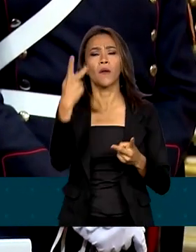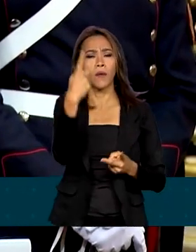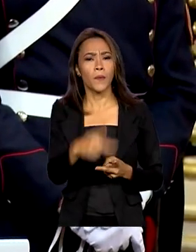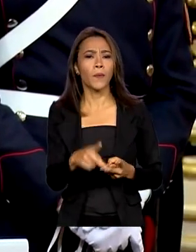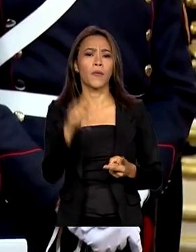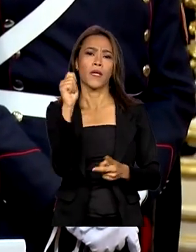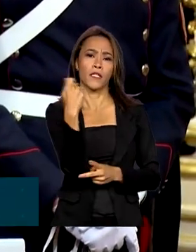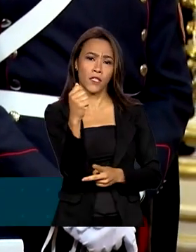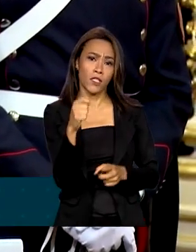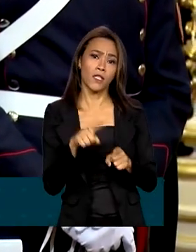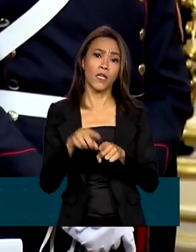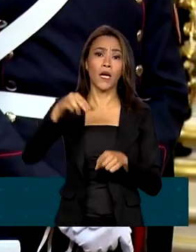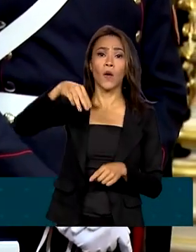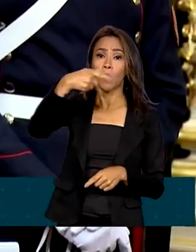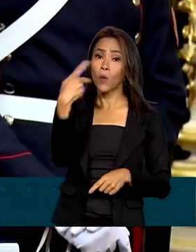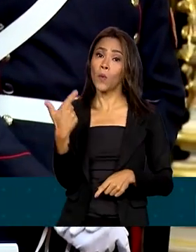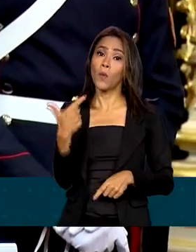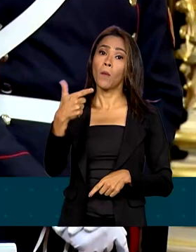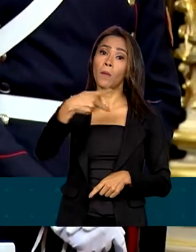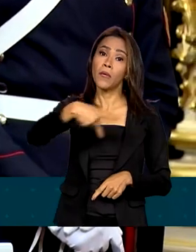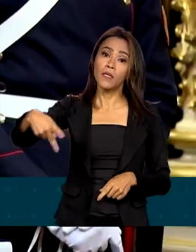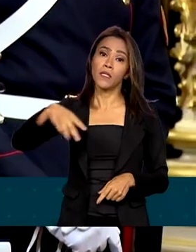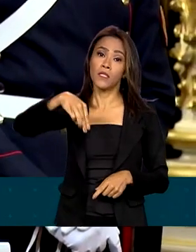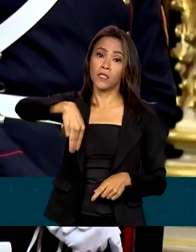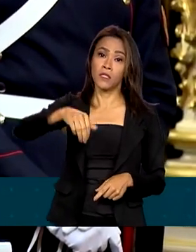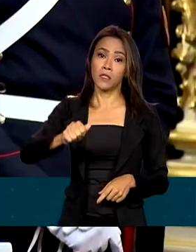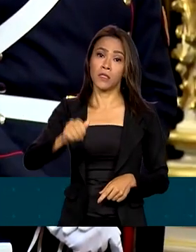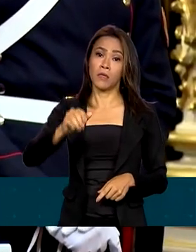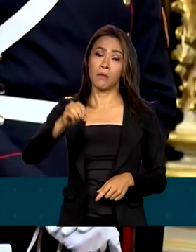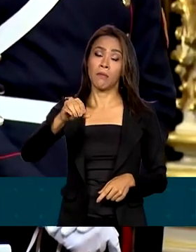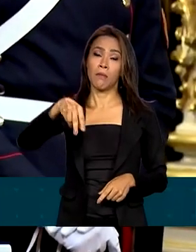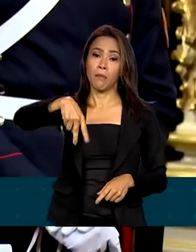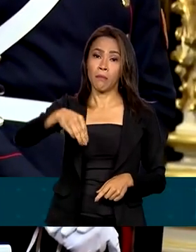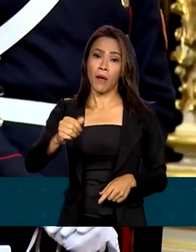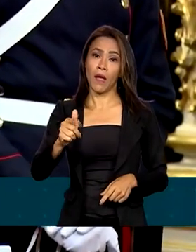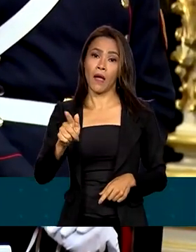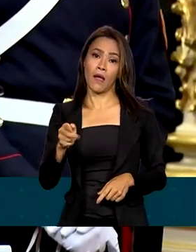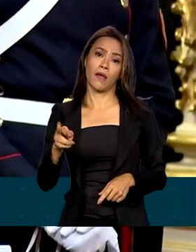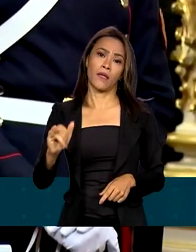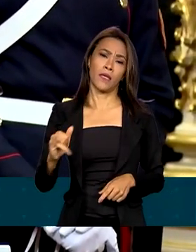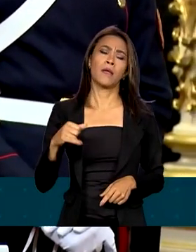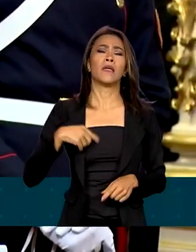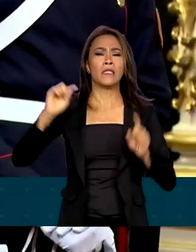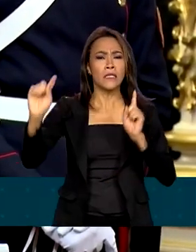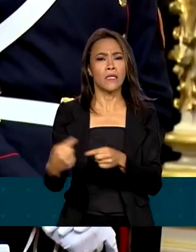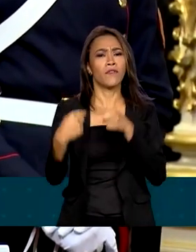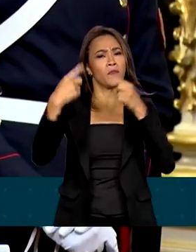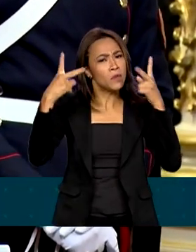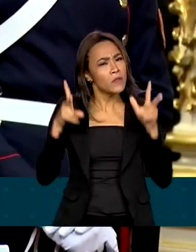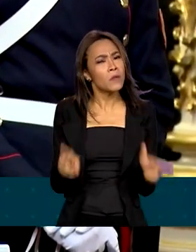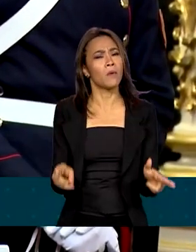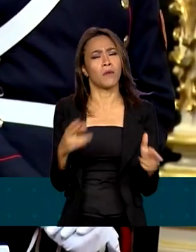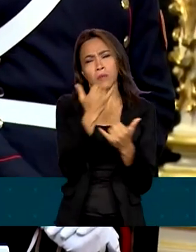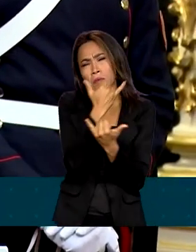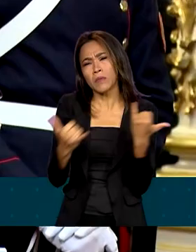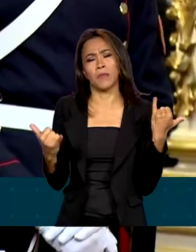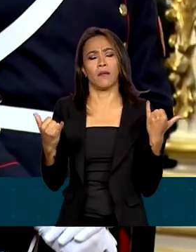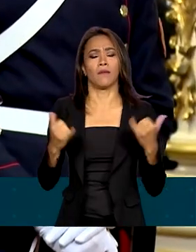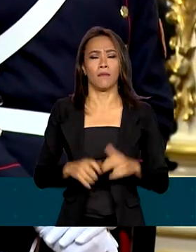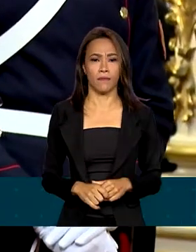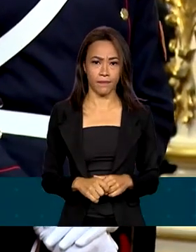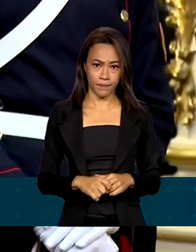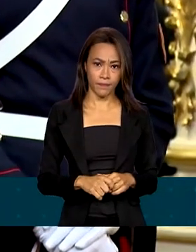são muito parecidos. Temos desafios muito parecidos. O primeiro desafio é consolidar a democracia e as